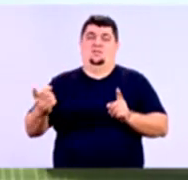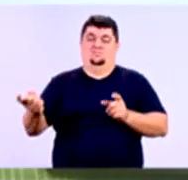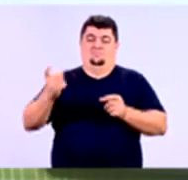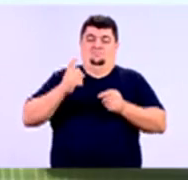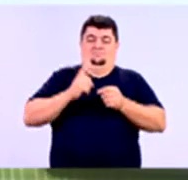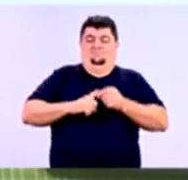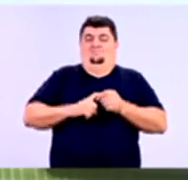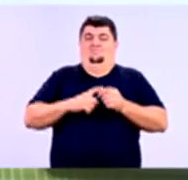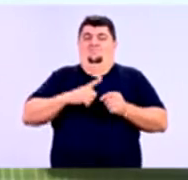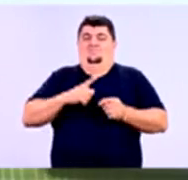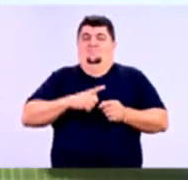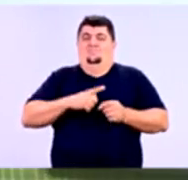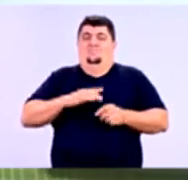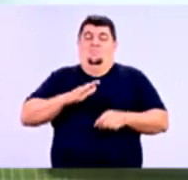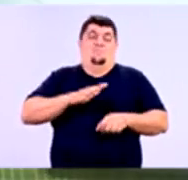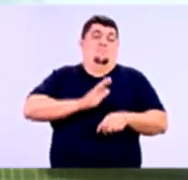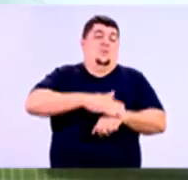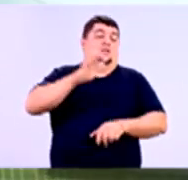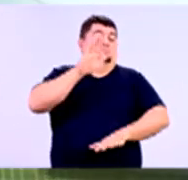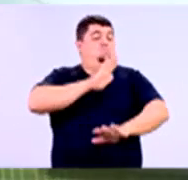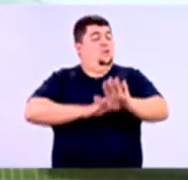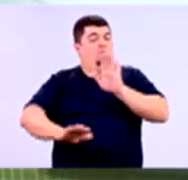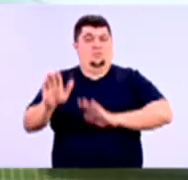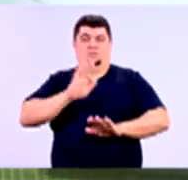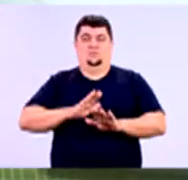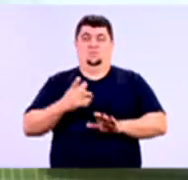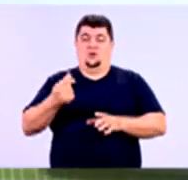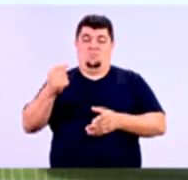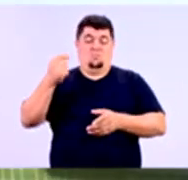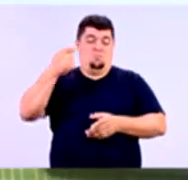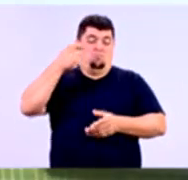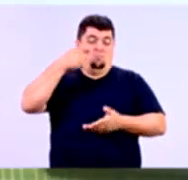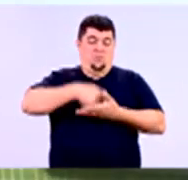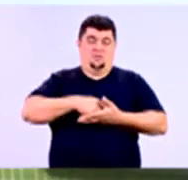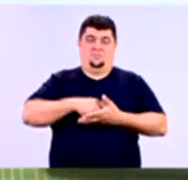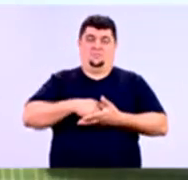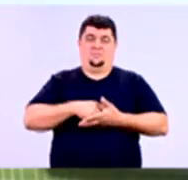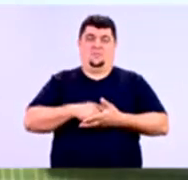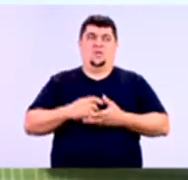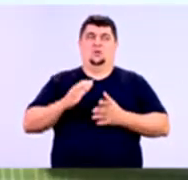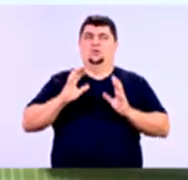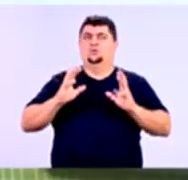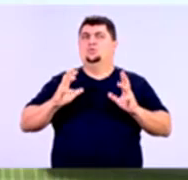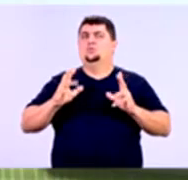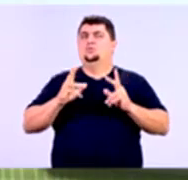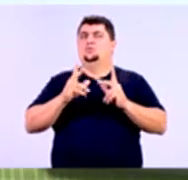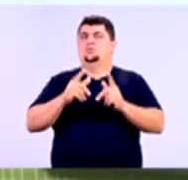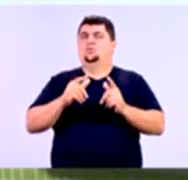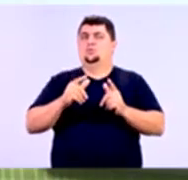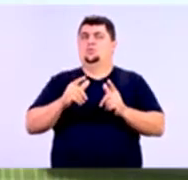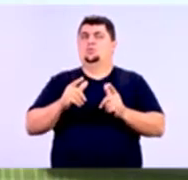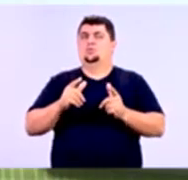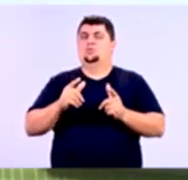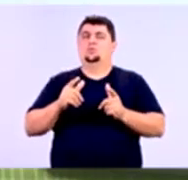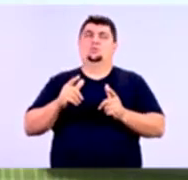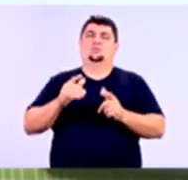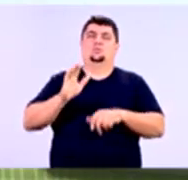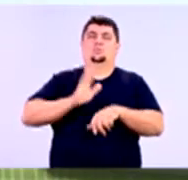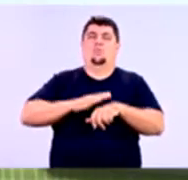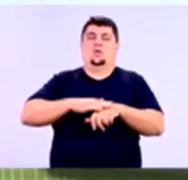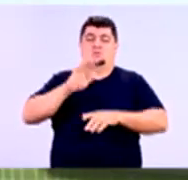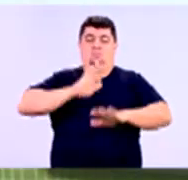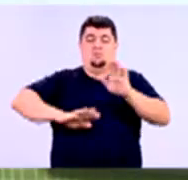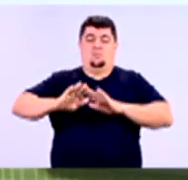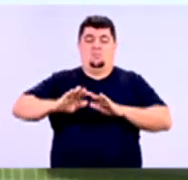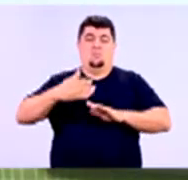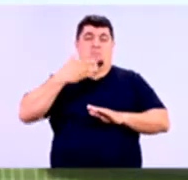são também os mais arriscados. Não quer dizer, gente, que tudo que é mais arriscado